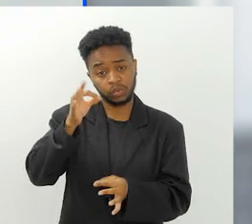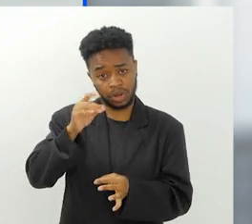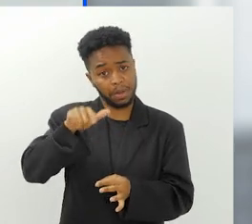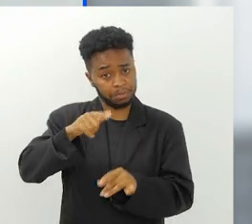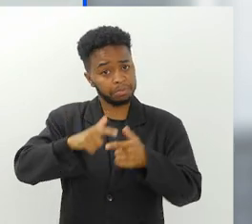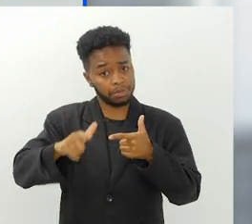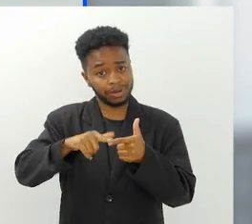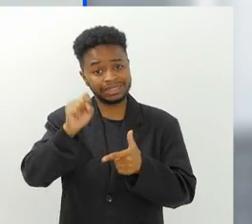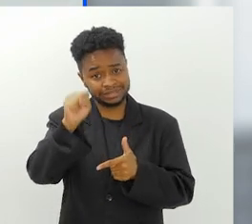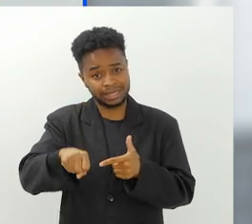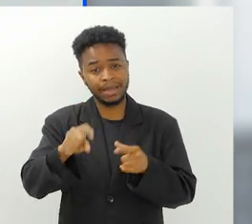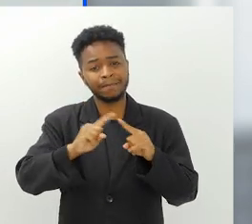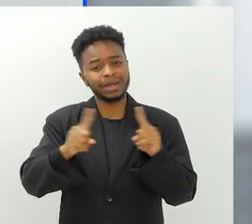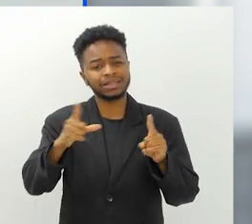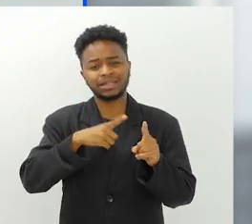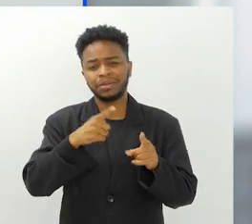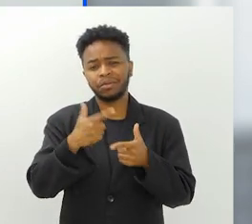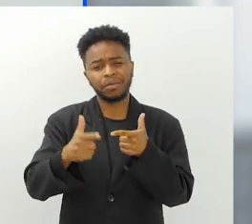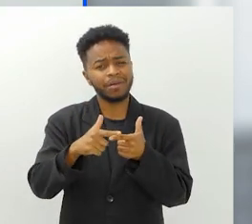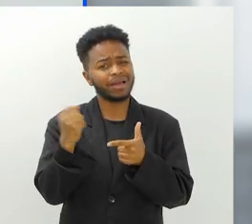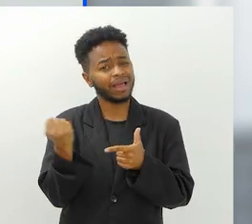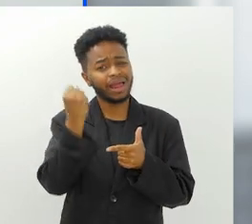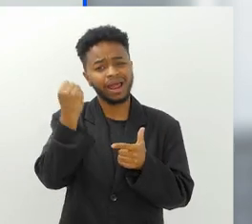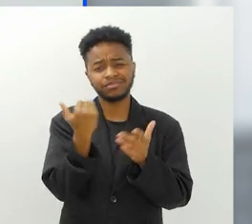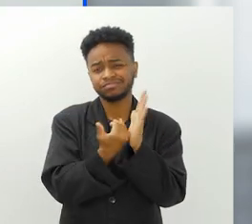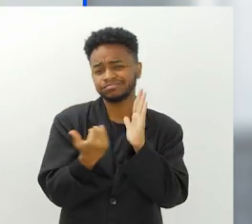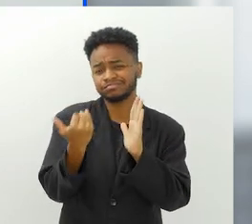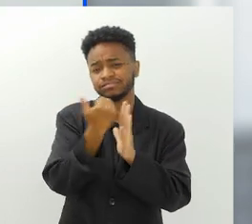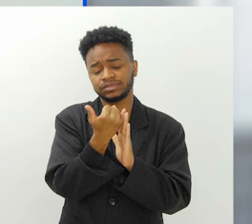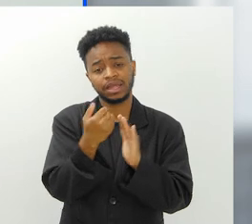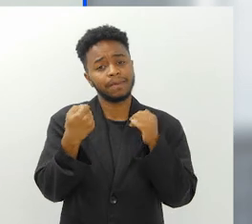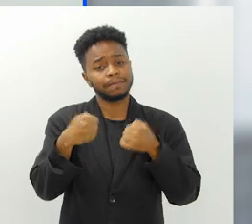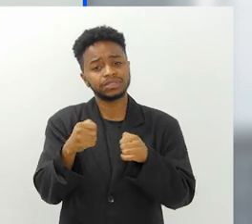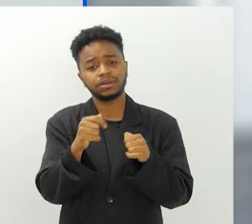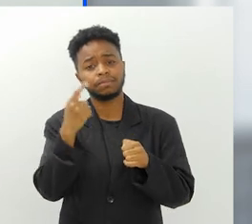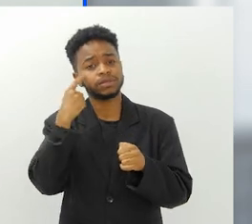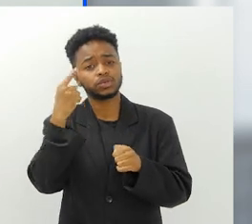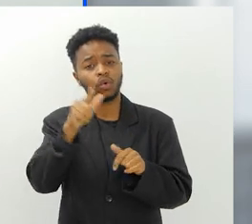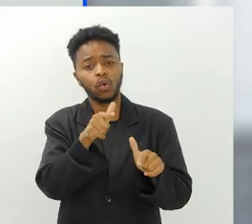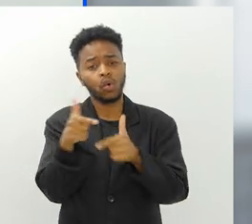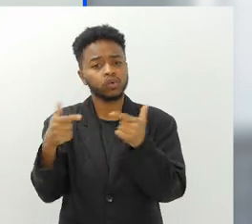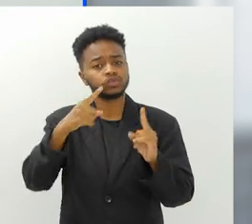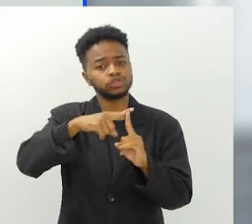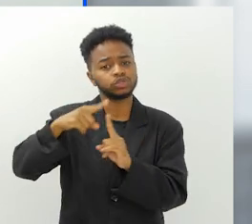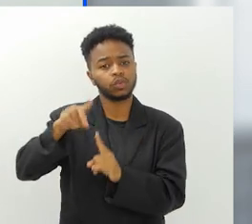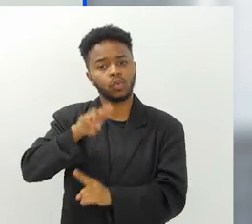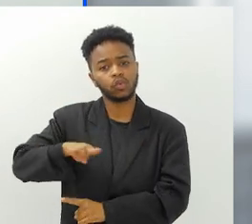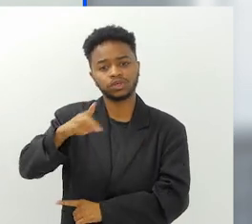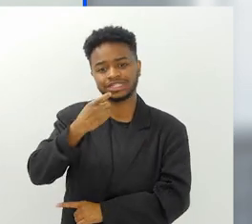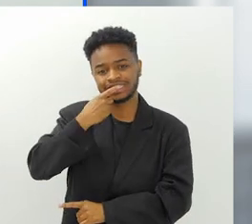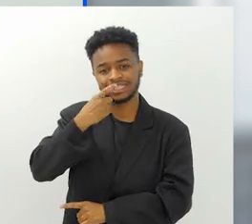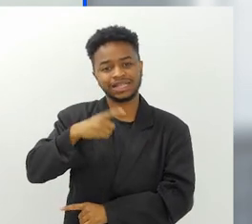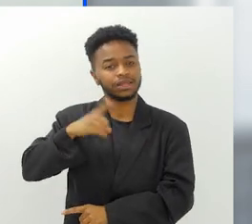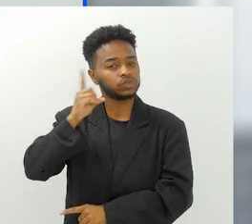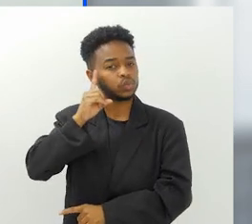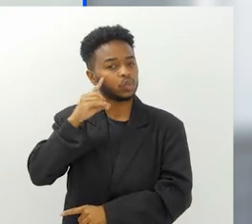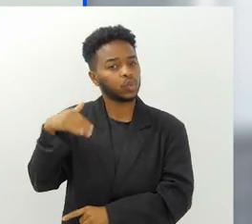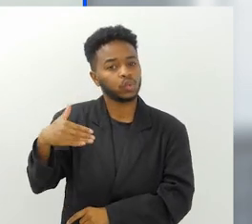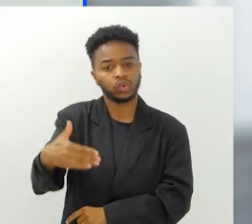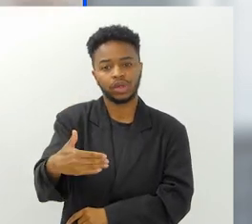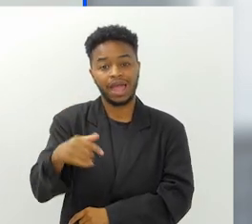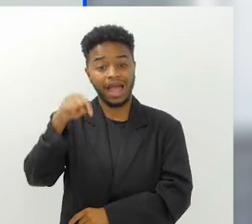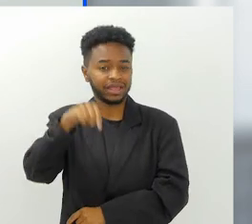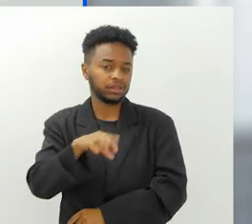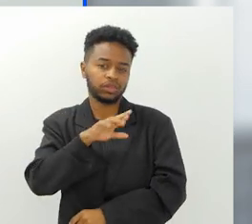o canudo sim é o problema, é, mas o problema ele é muito mais embaixo. A gente tem que pensar diversos outros usos de plástico que a gente tem no nosso dia a dia.